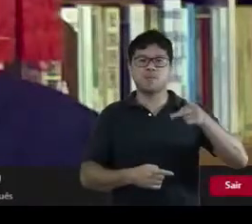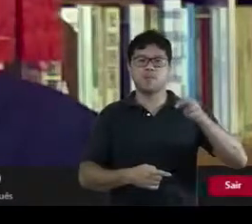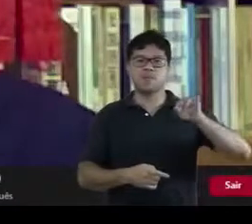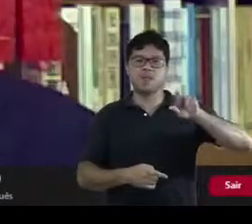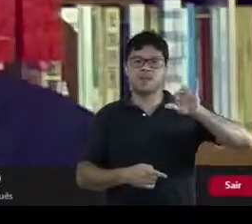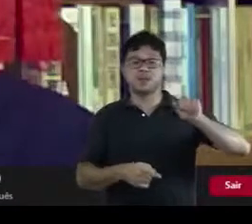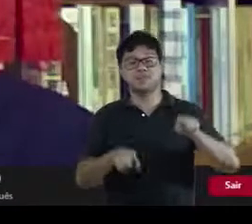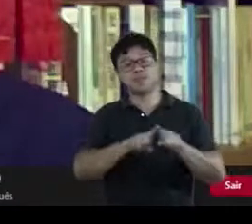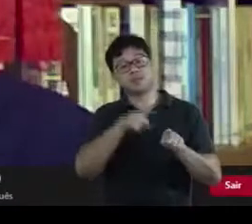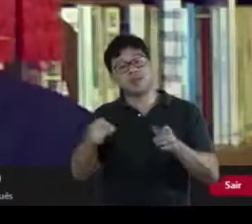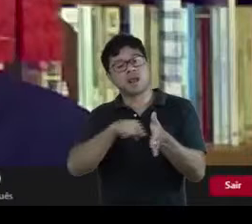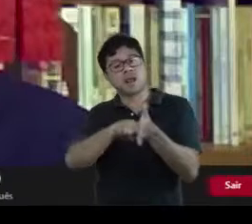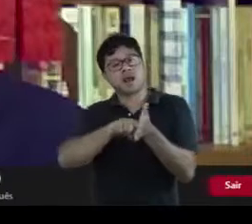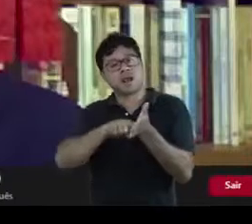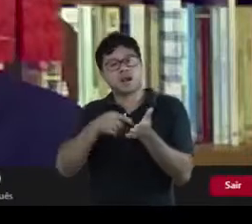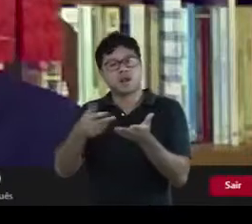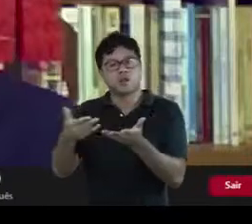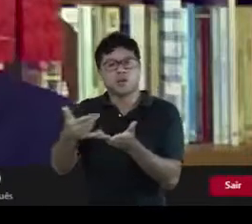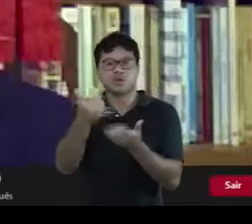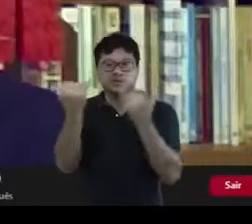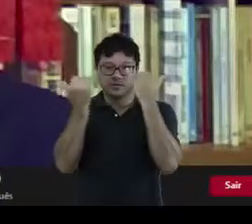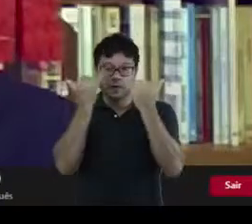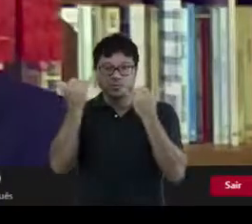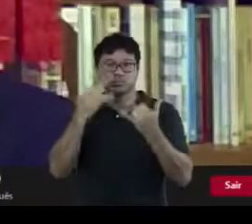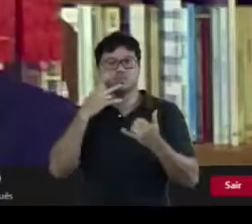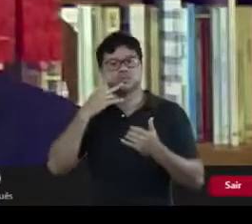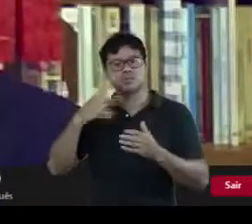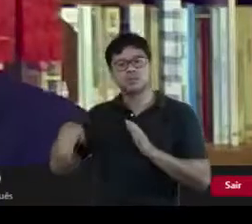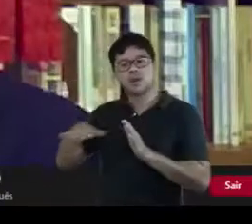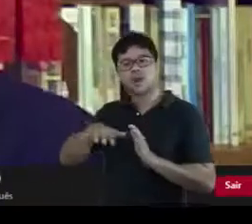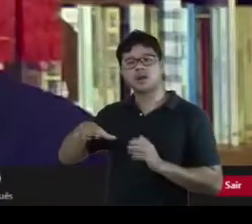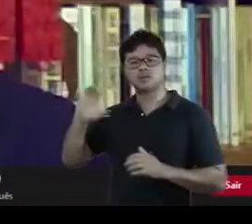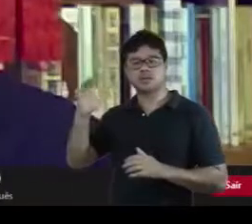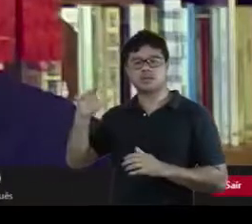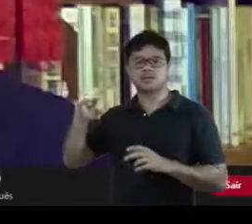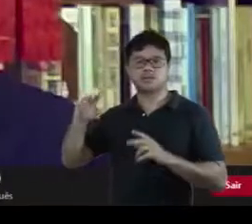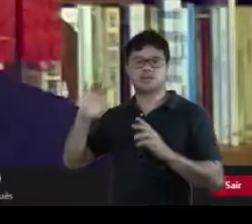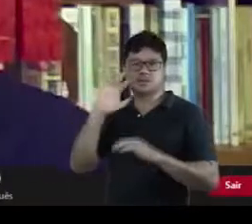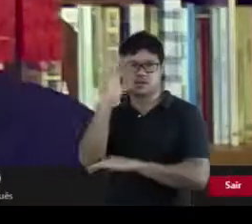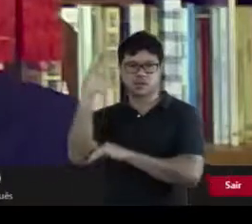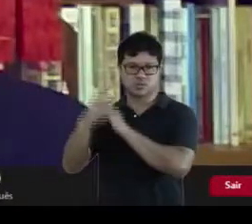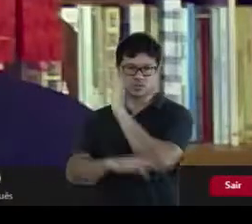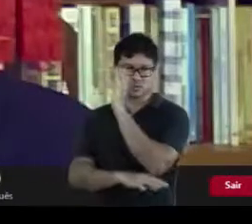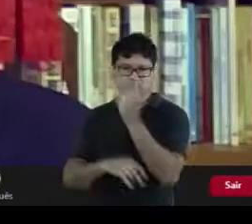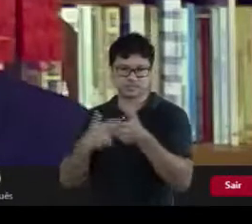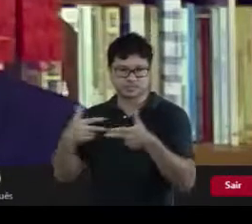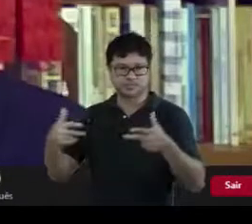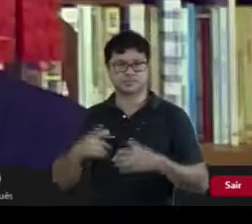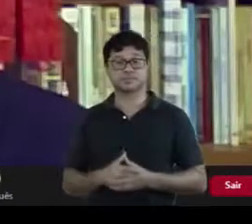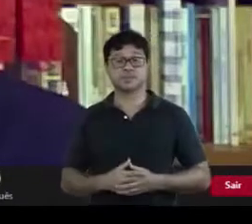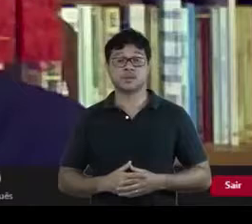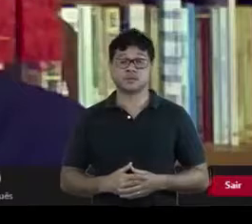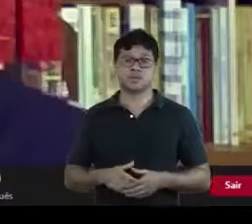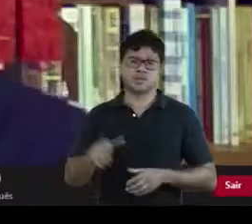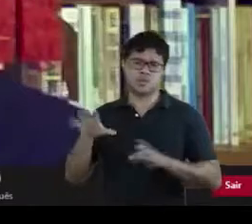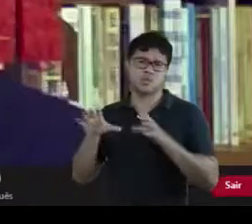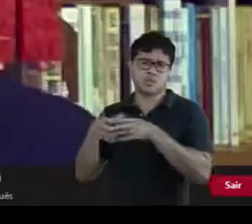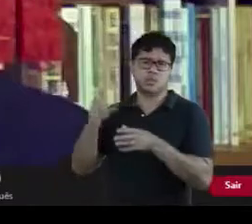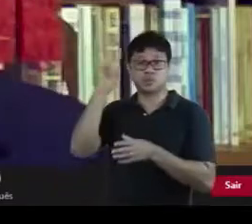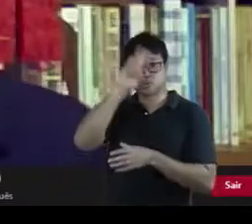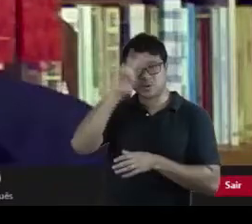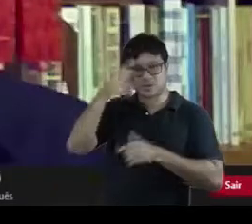e a análise dos dados postulada pela ciência da natureza. Particularmente para os historiadores,